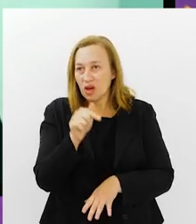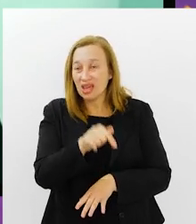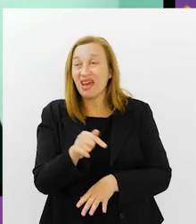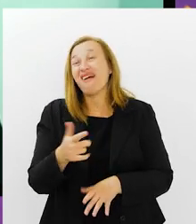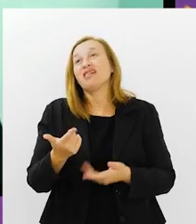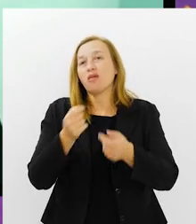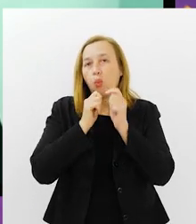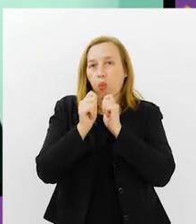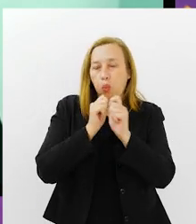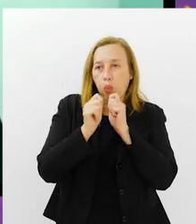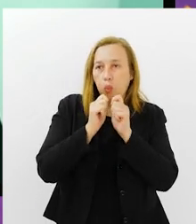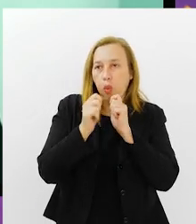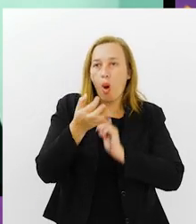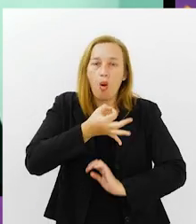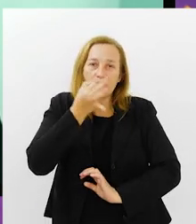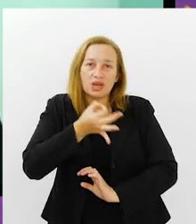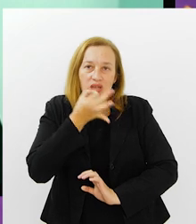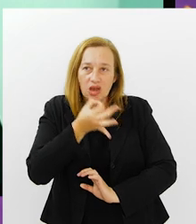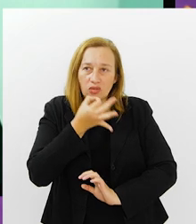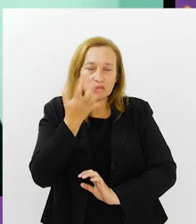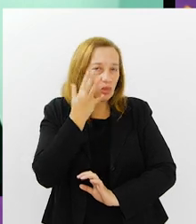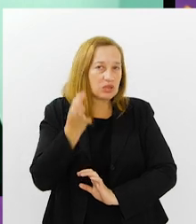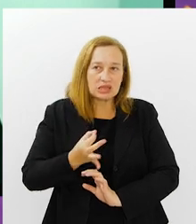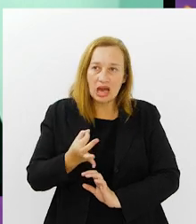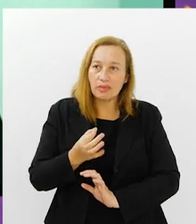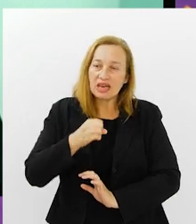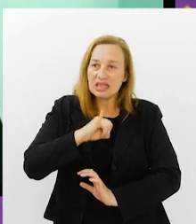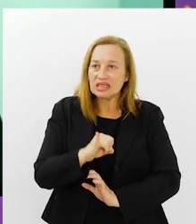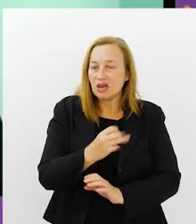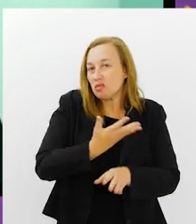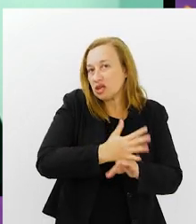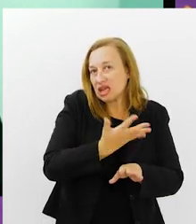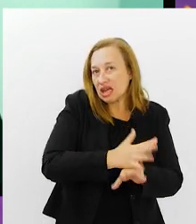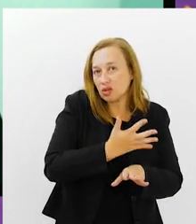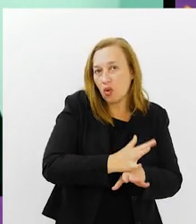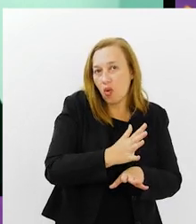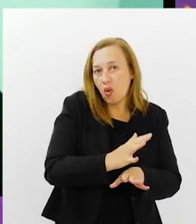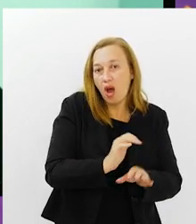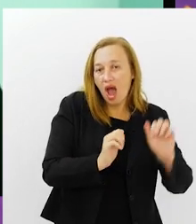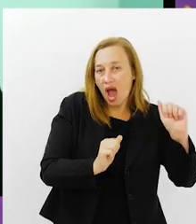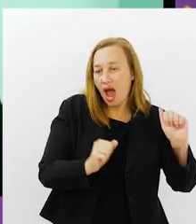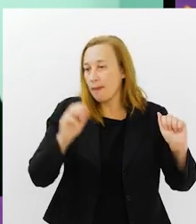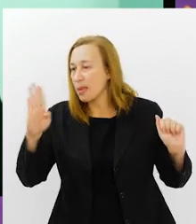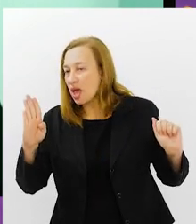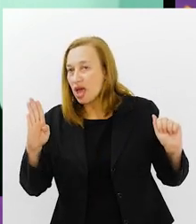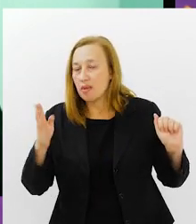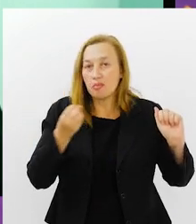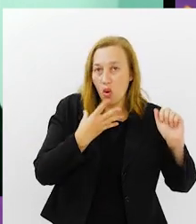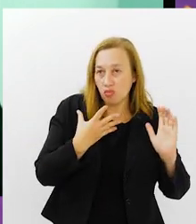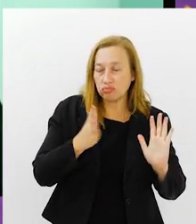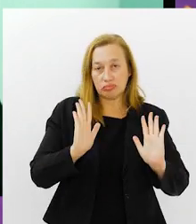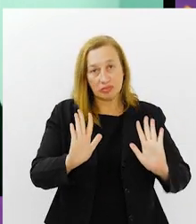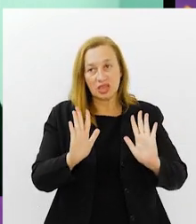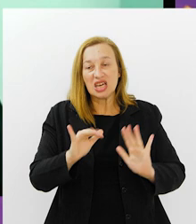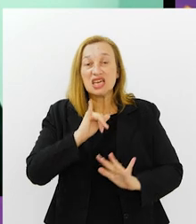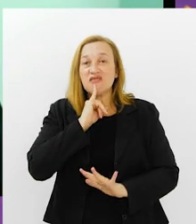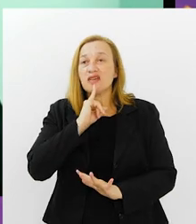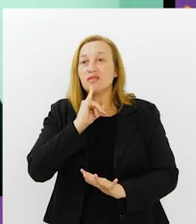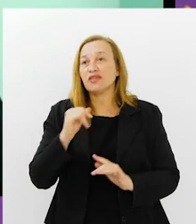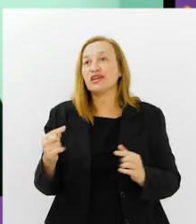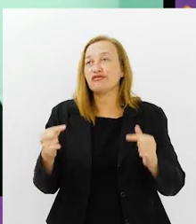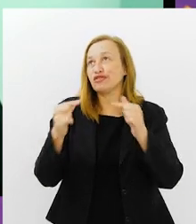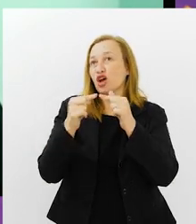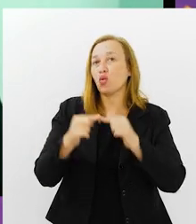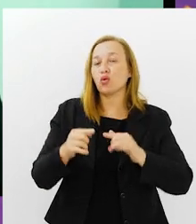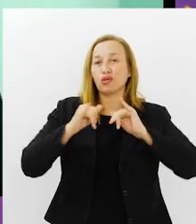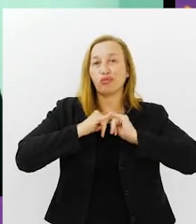da imprensa. Porque a opinião pública não sabe se o treinador A é bom, se o treinador B é bom. Eles vão, infelizmente,